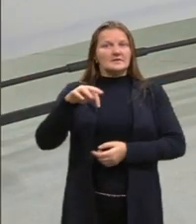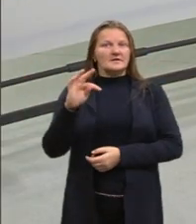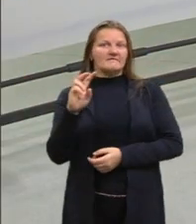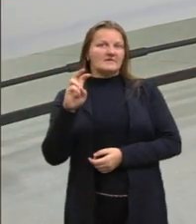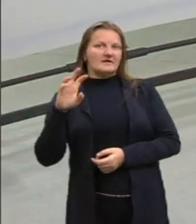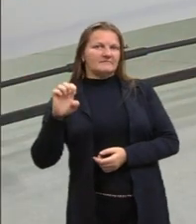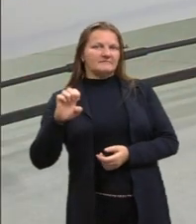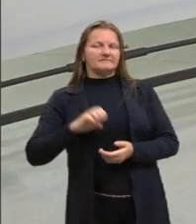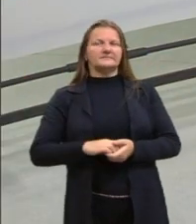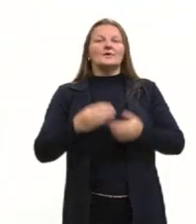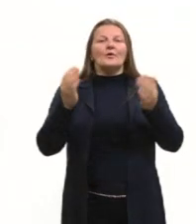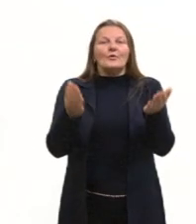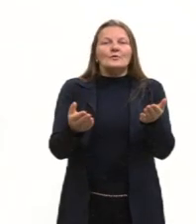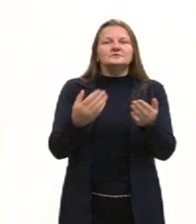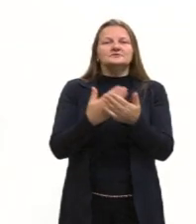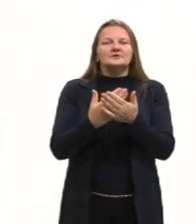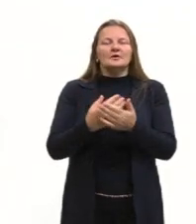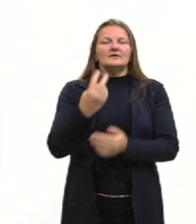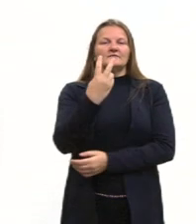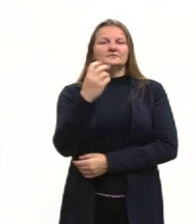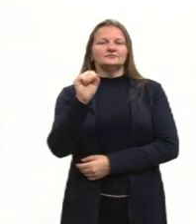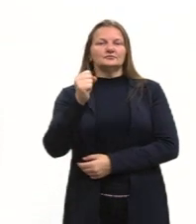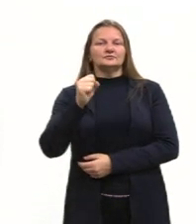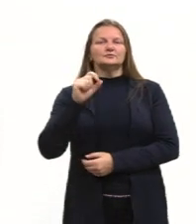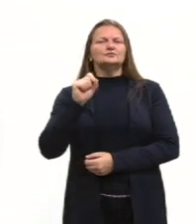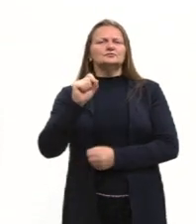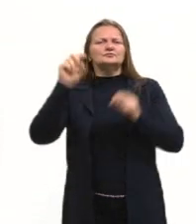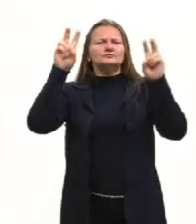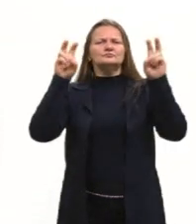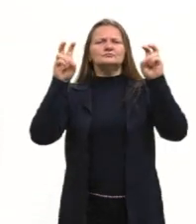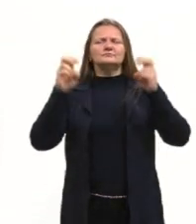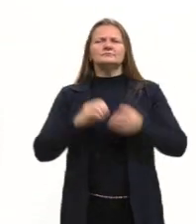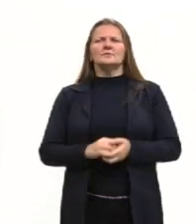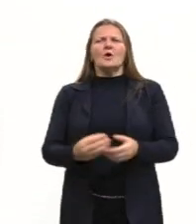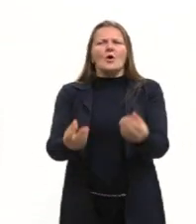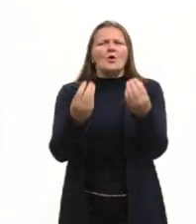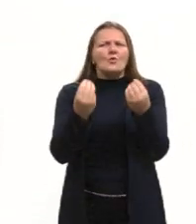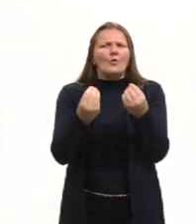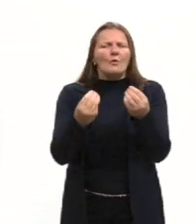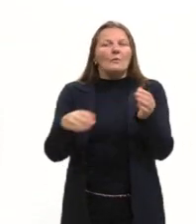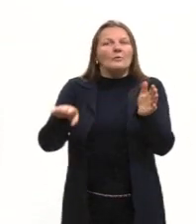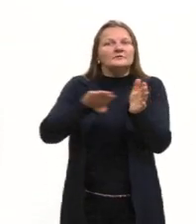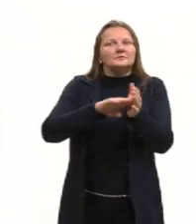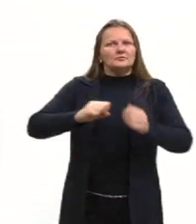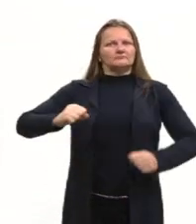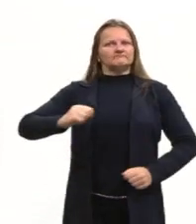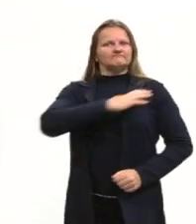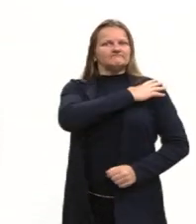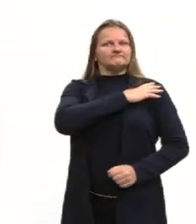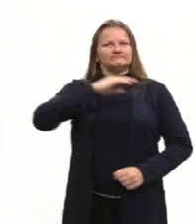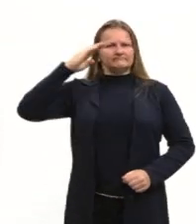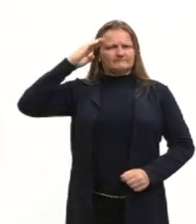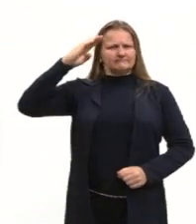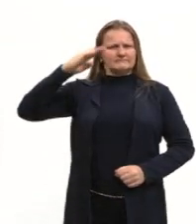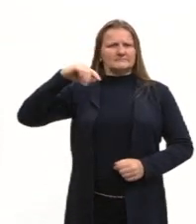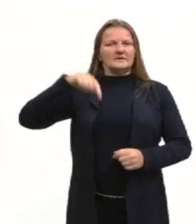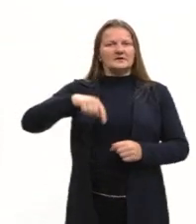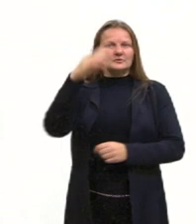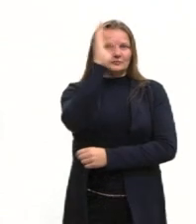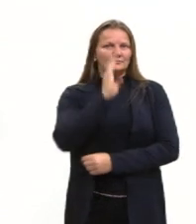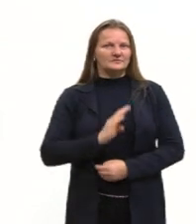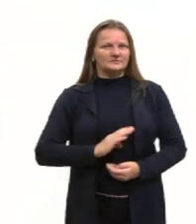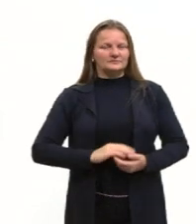E hoje pessoal, na nossa aula 28, a gente vai falar sobre como terminou a ditadura militar no Brasil.